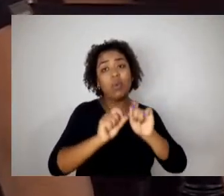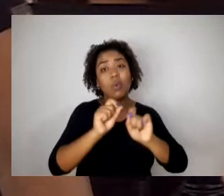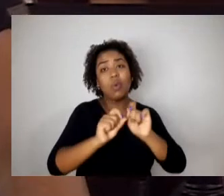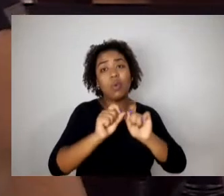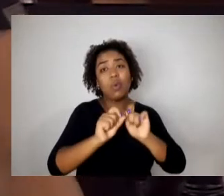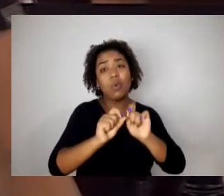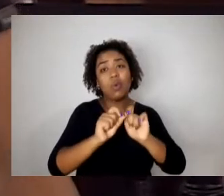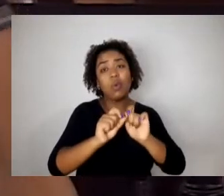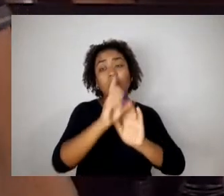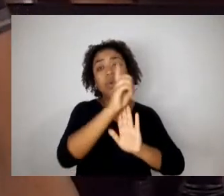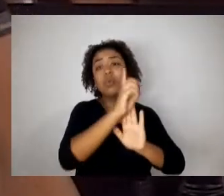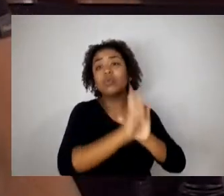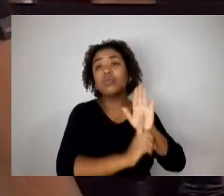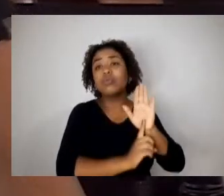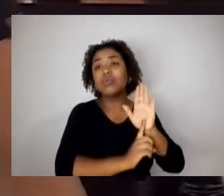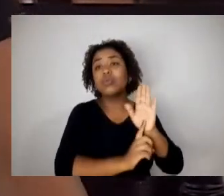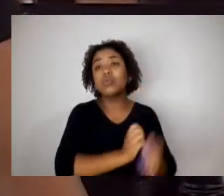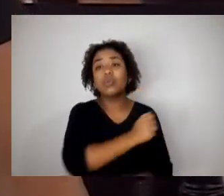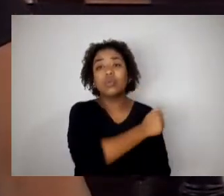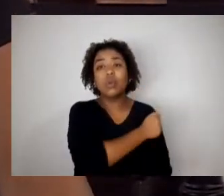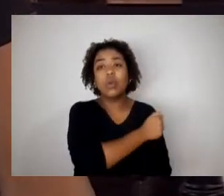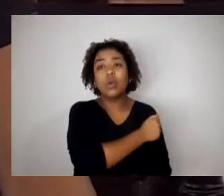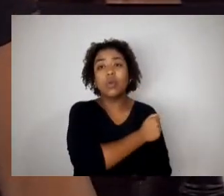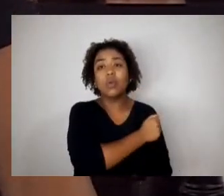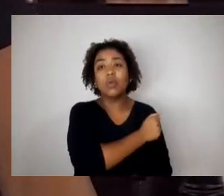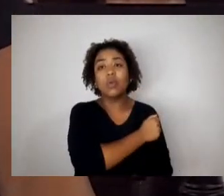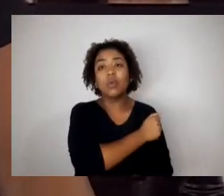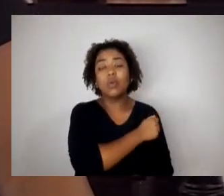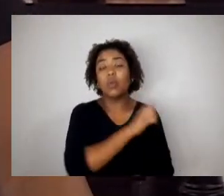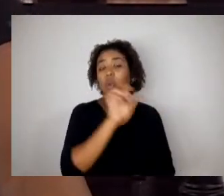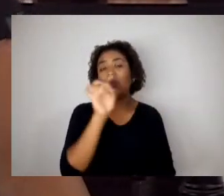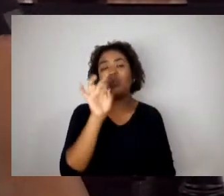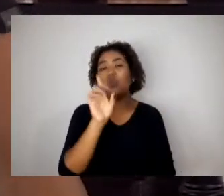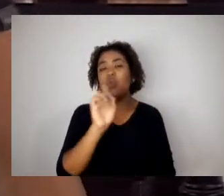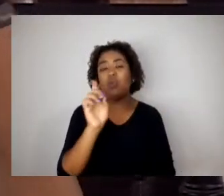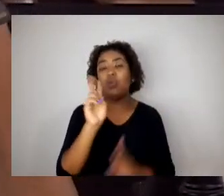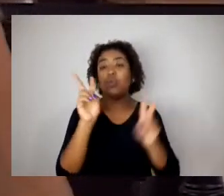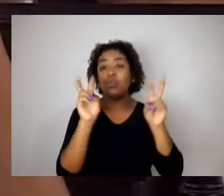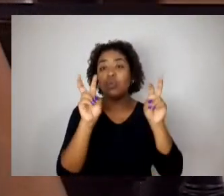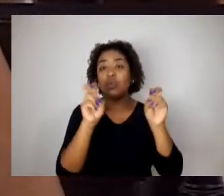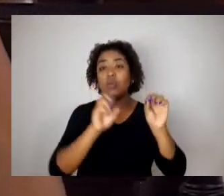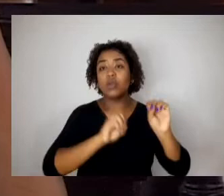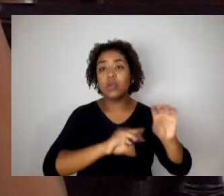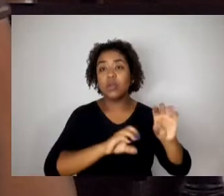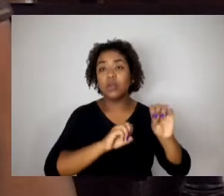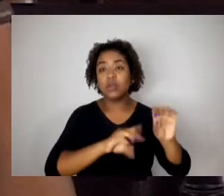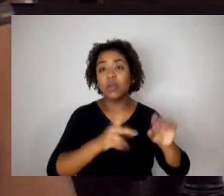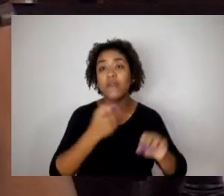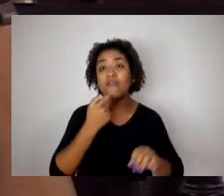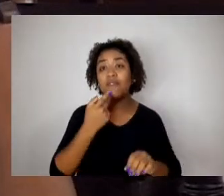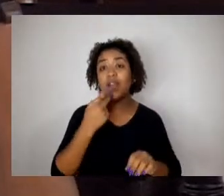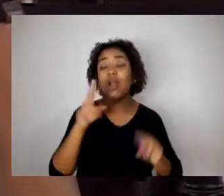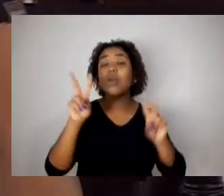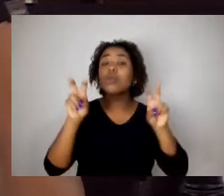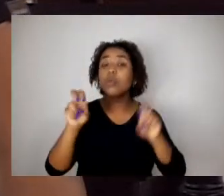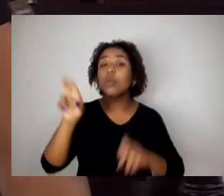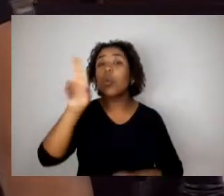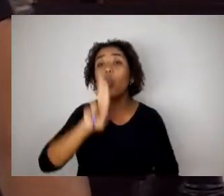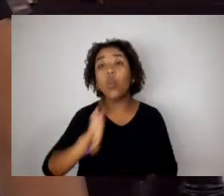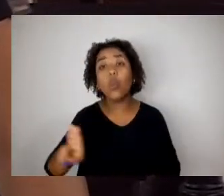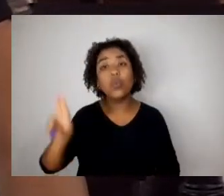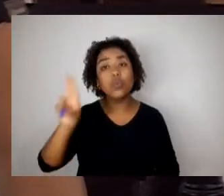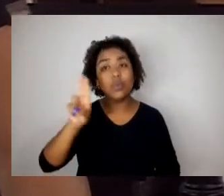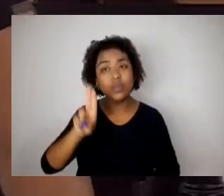e não fala só sobre a questão do ensino, ela fala sobre a questão da utilização. Então, qualquer professor